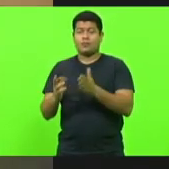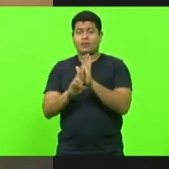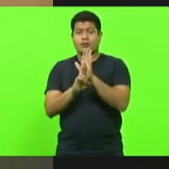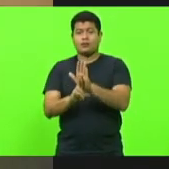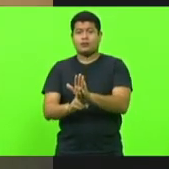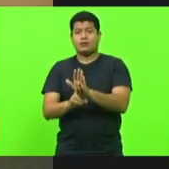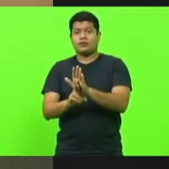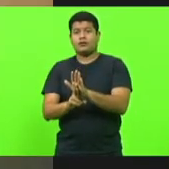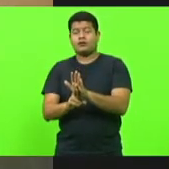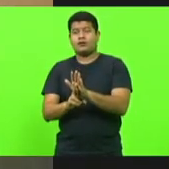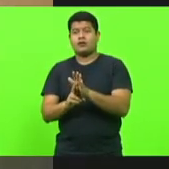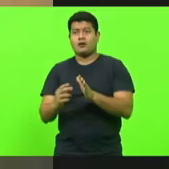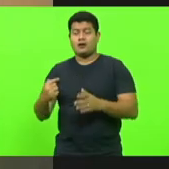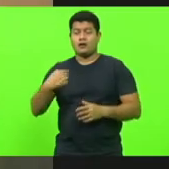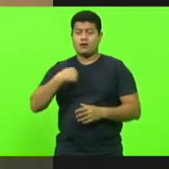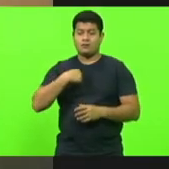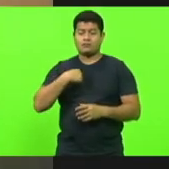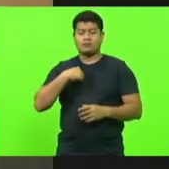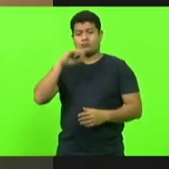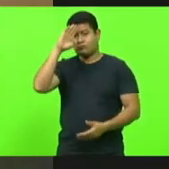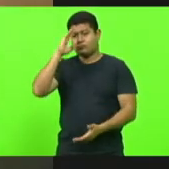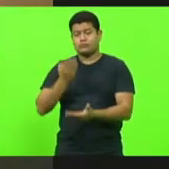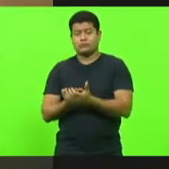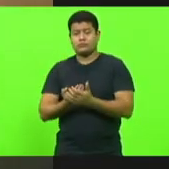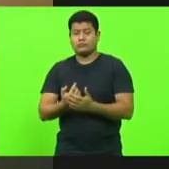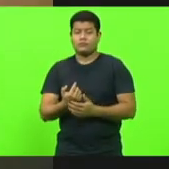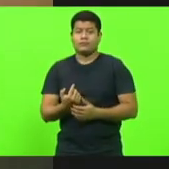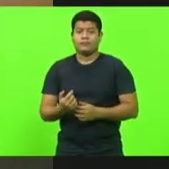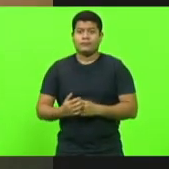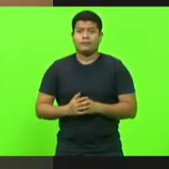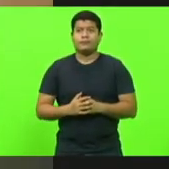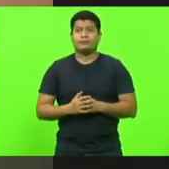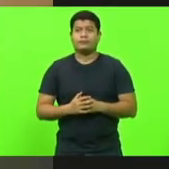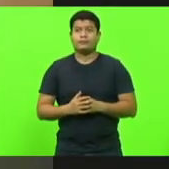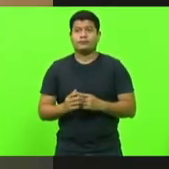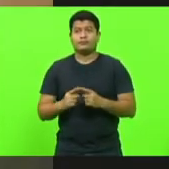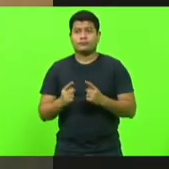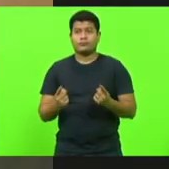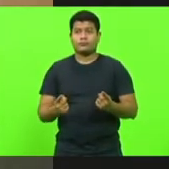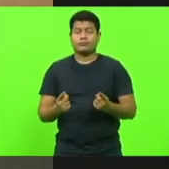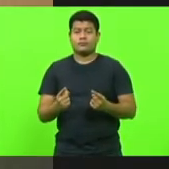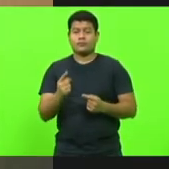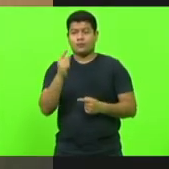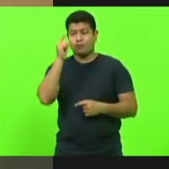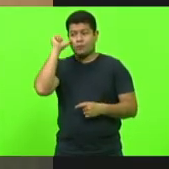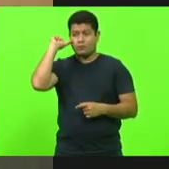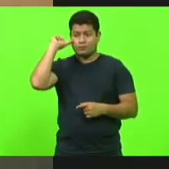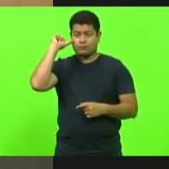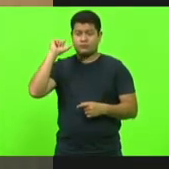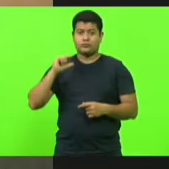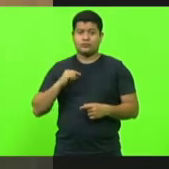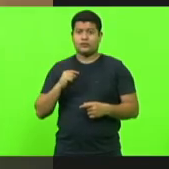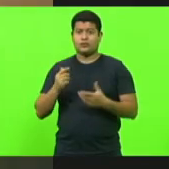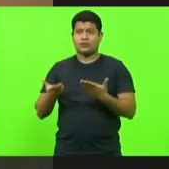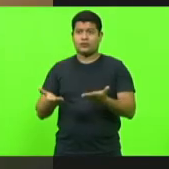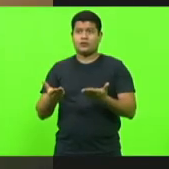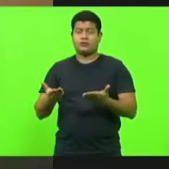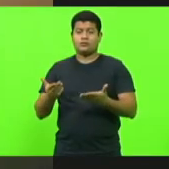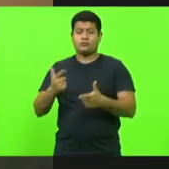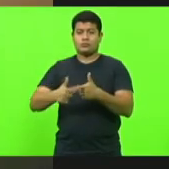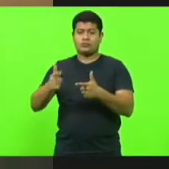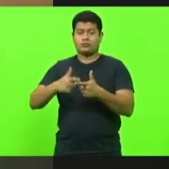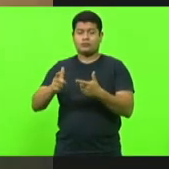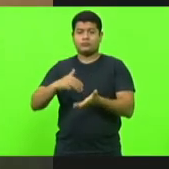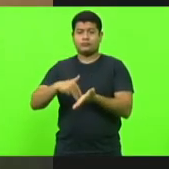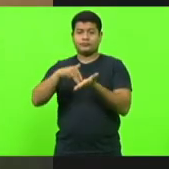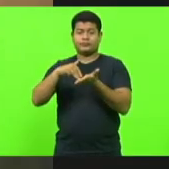que a mim é confiou a representatividade então ontem foi até uma questão polêmica a moção